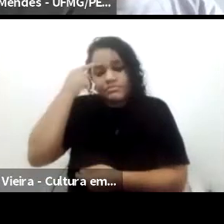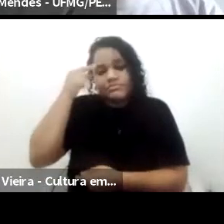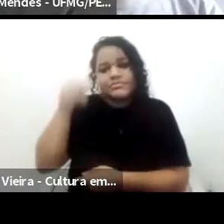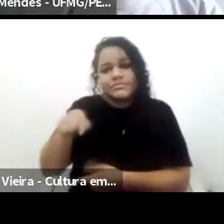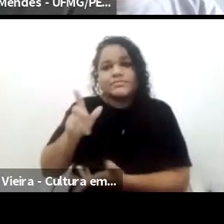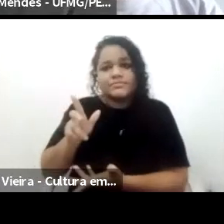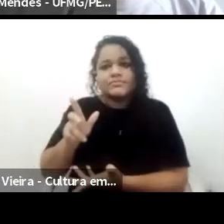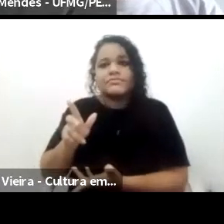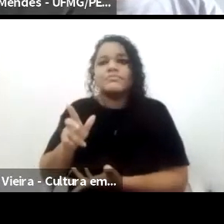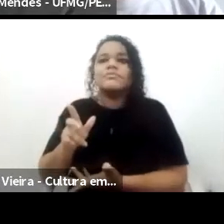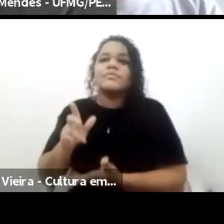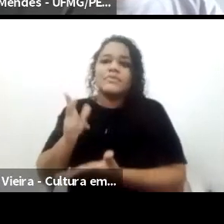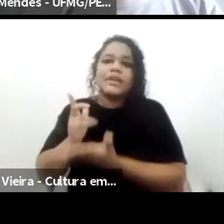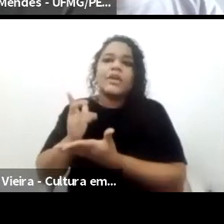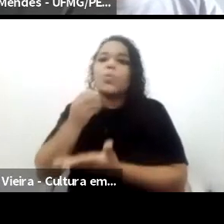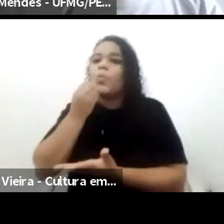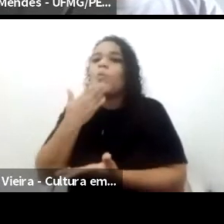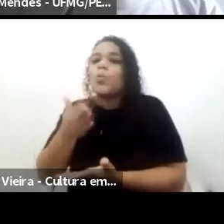permanências,